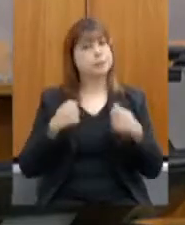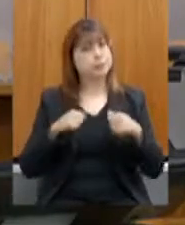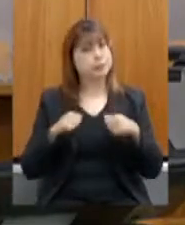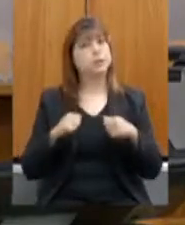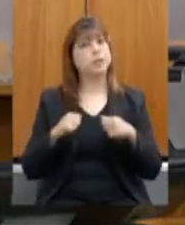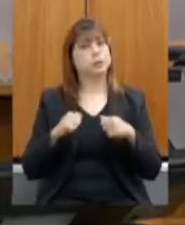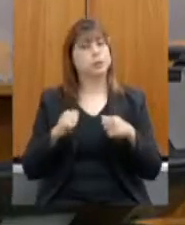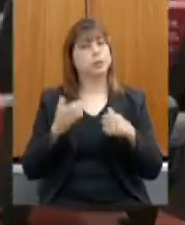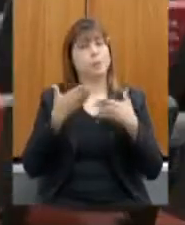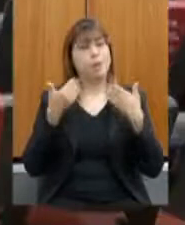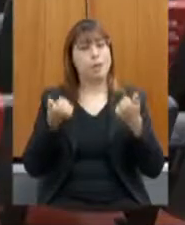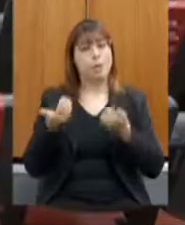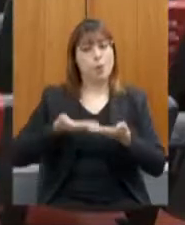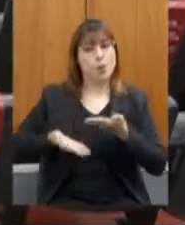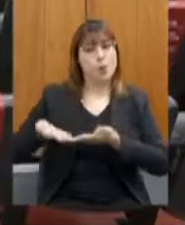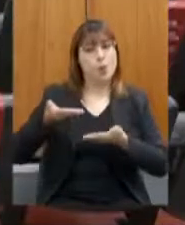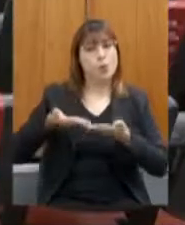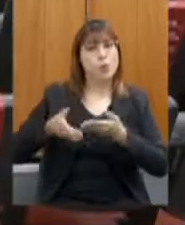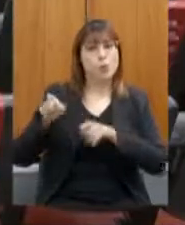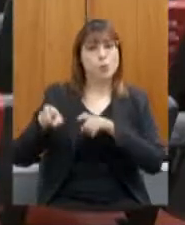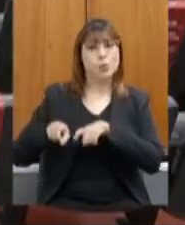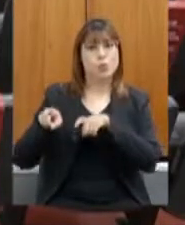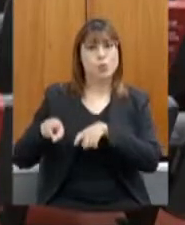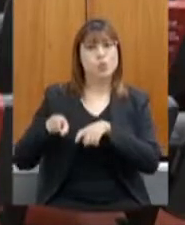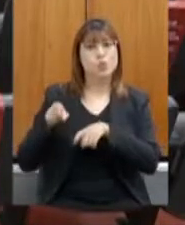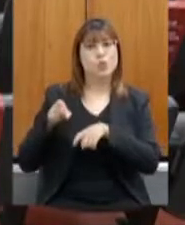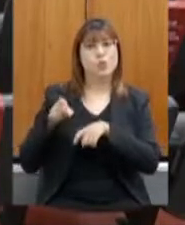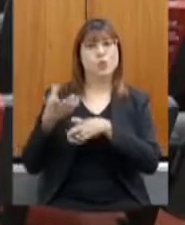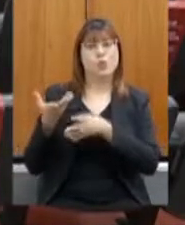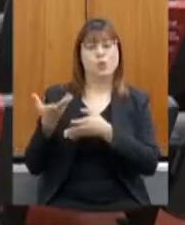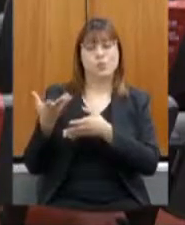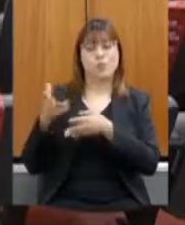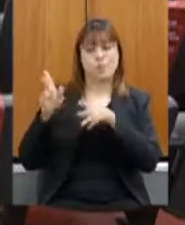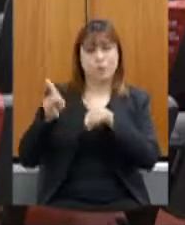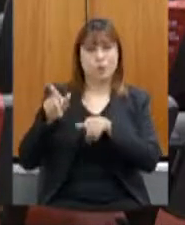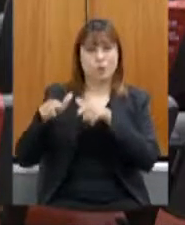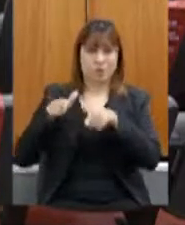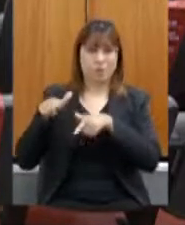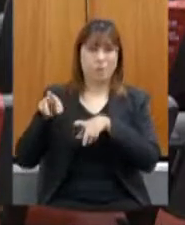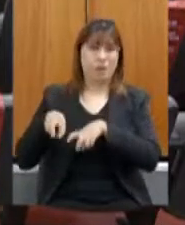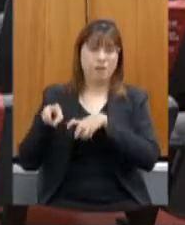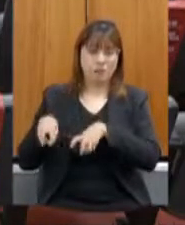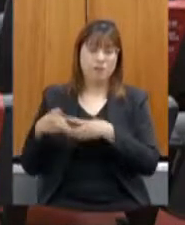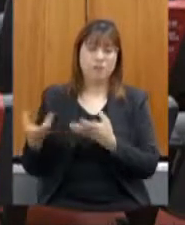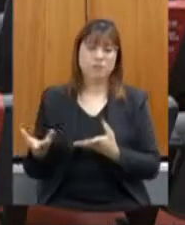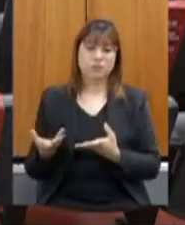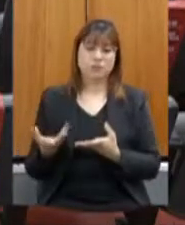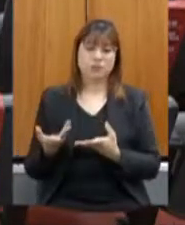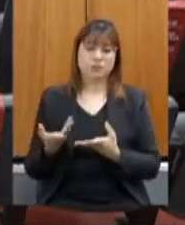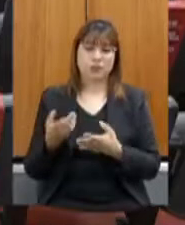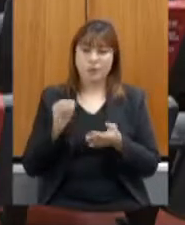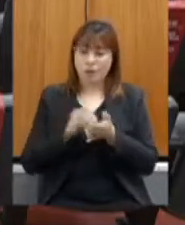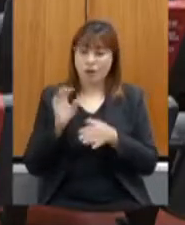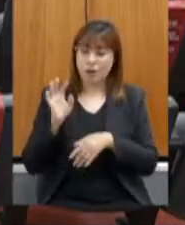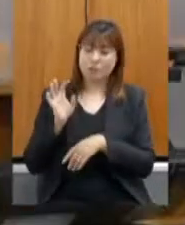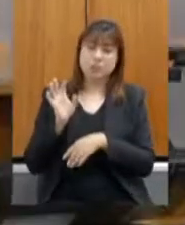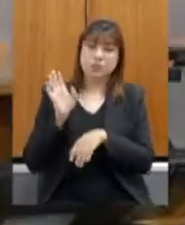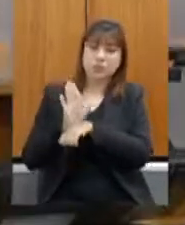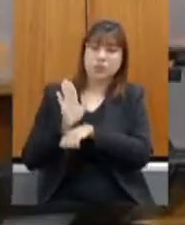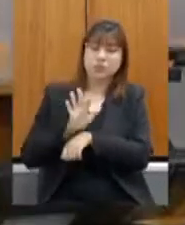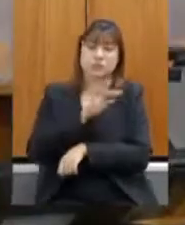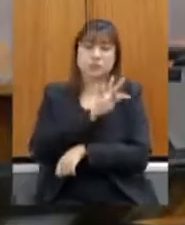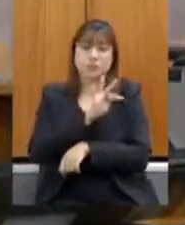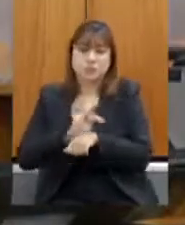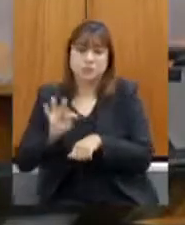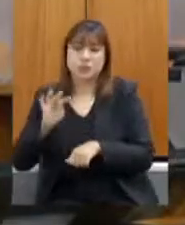atendimento ao produtor. Algumas regiões queixando muito por falta de assistência técnica. Lá em Rubim eu